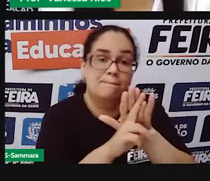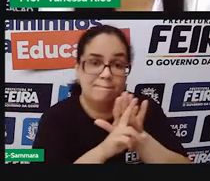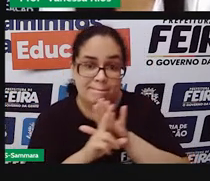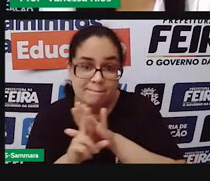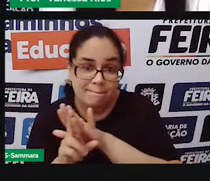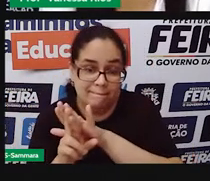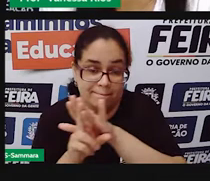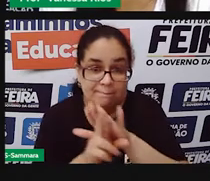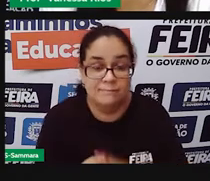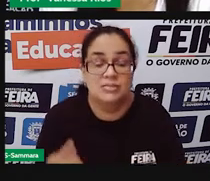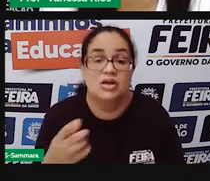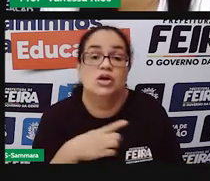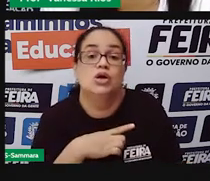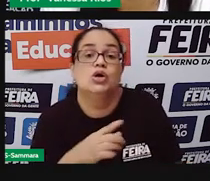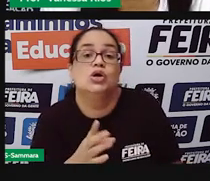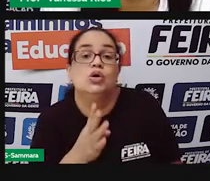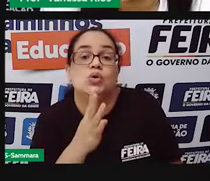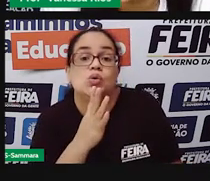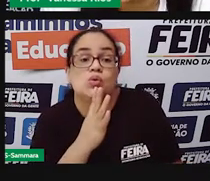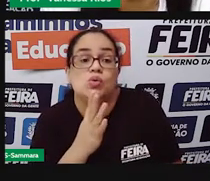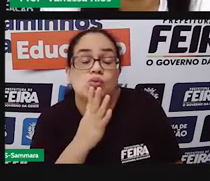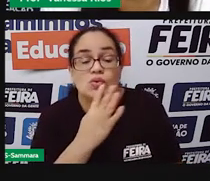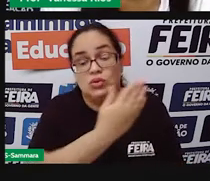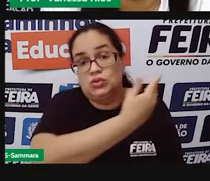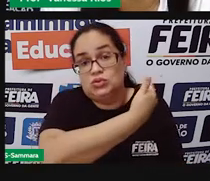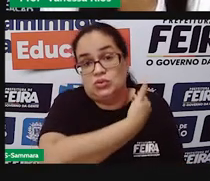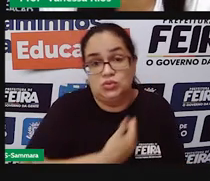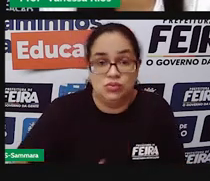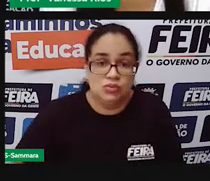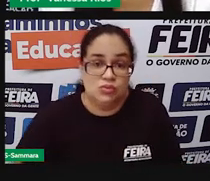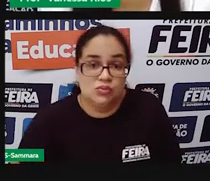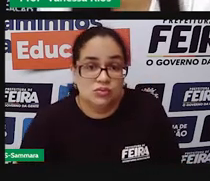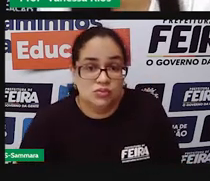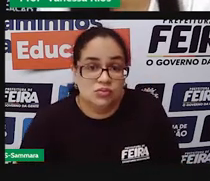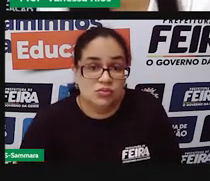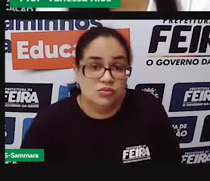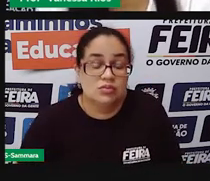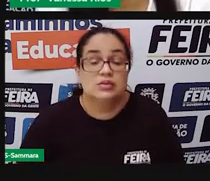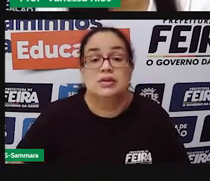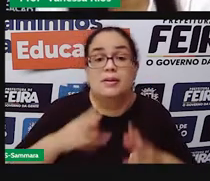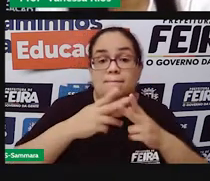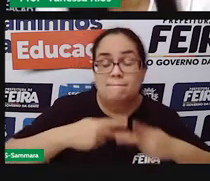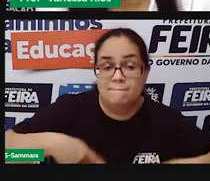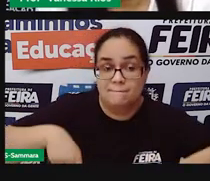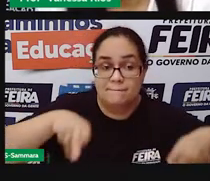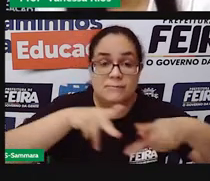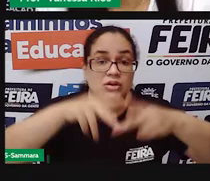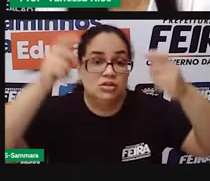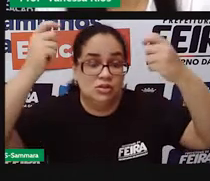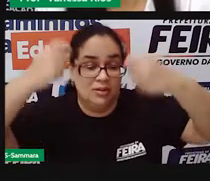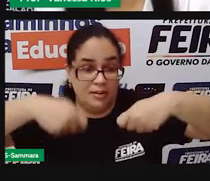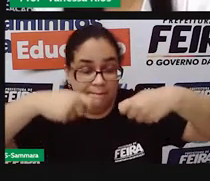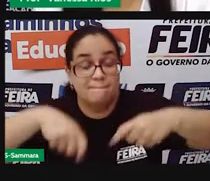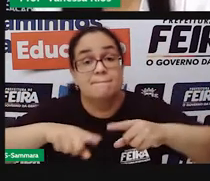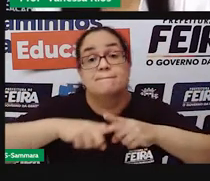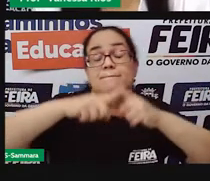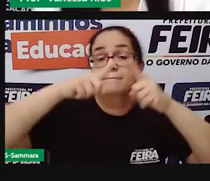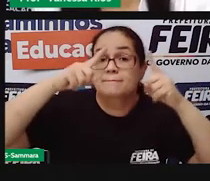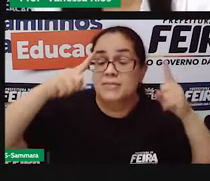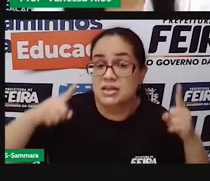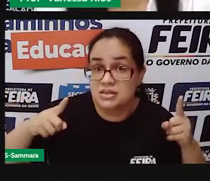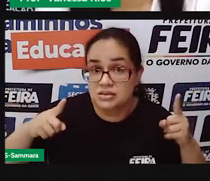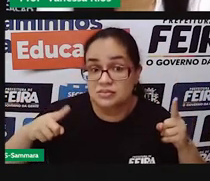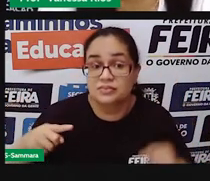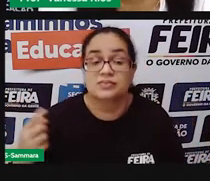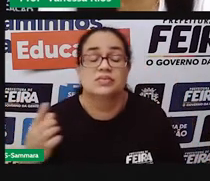poder oferecer a você todos os serviços públicos que você e que o resto da população precisa. Mas, ao mesmo tempo,